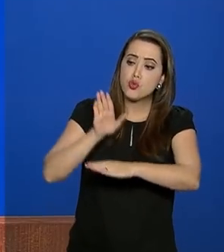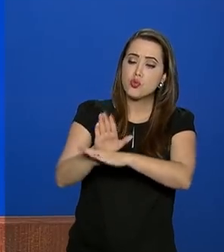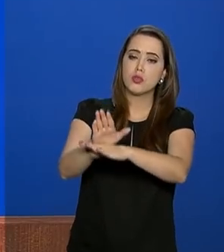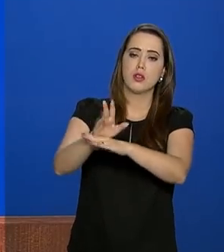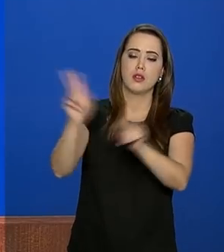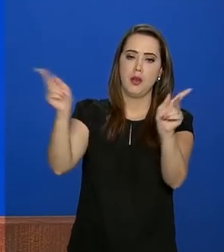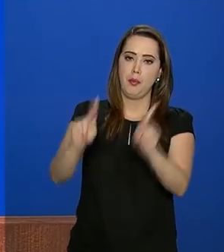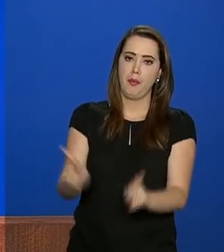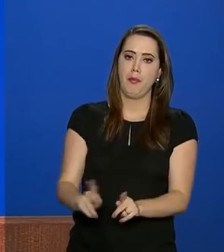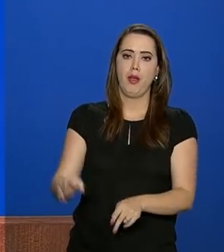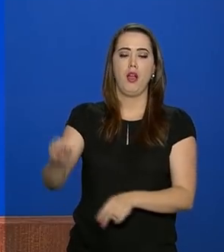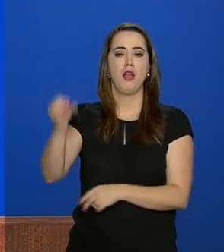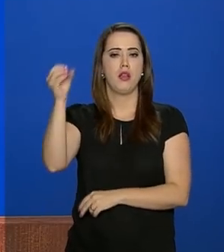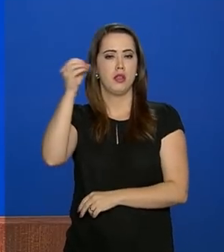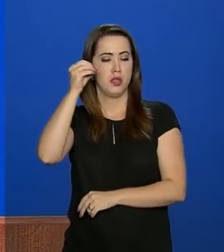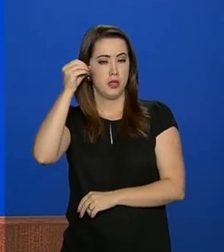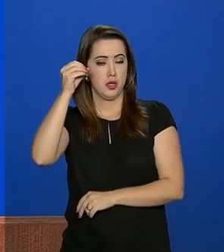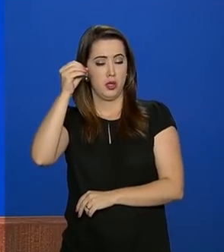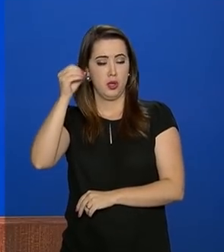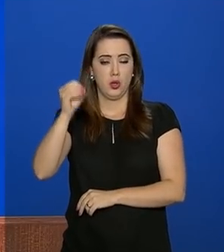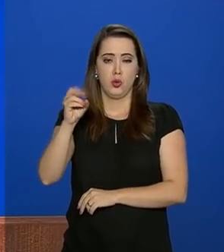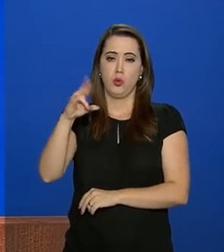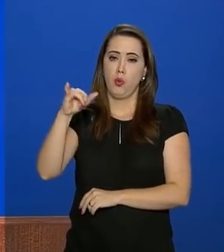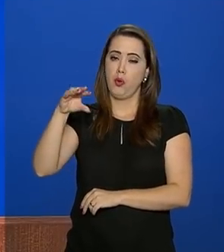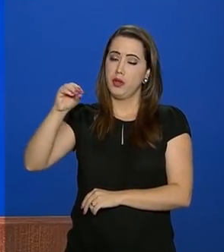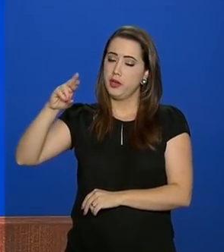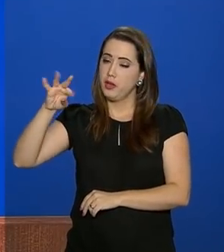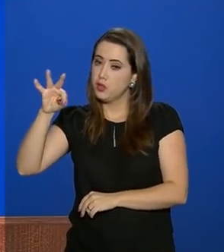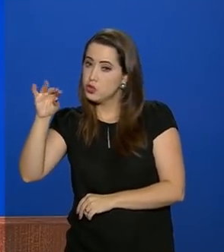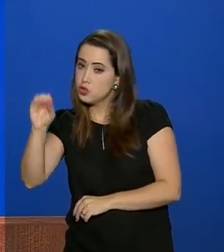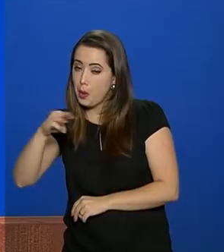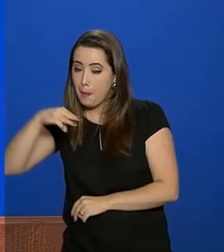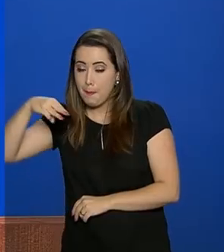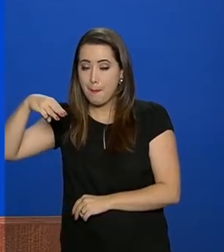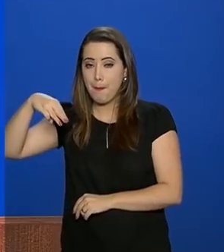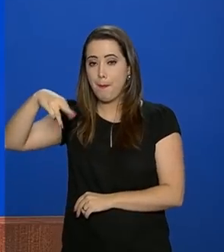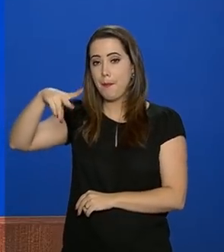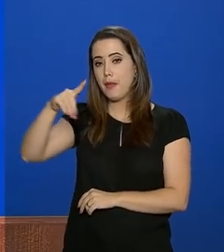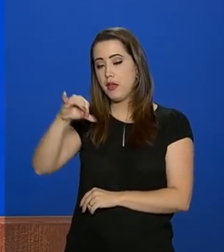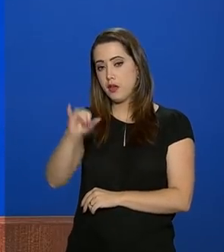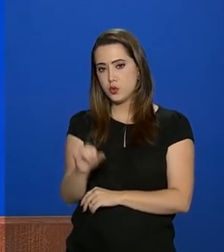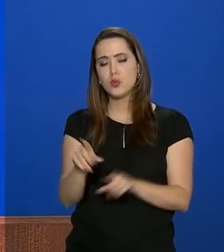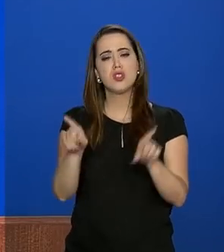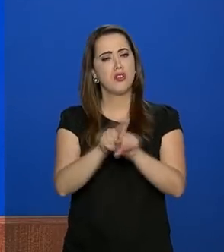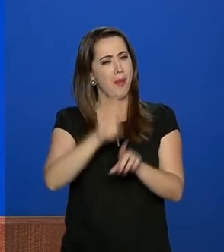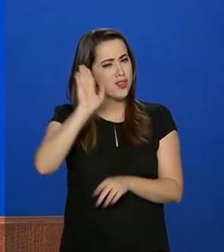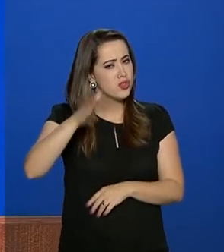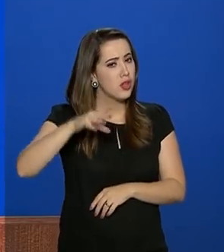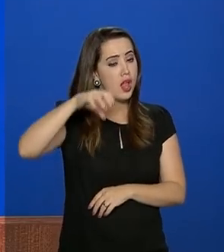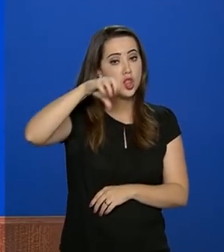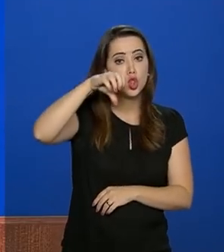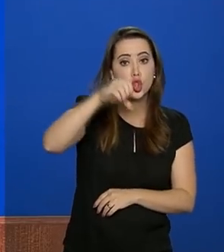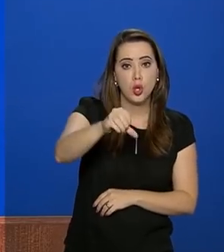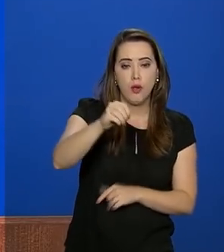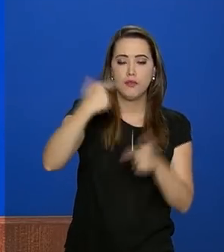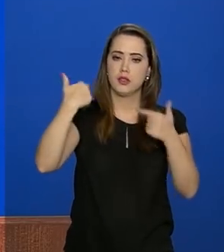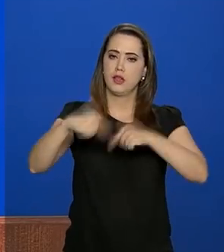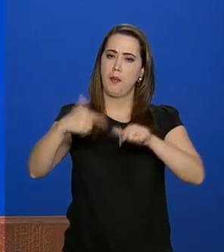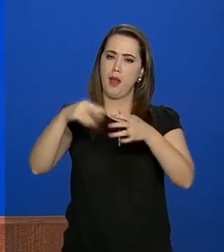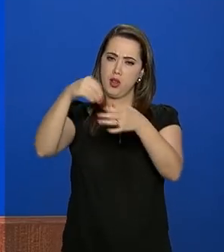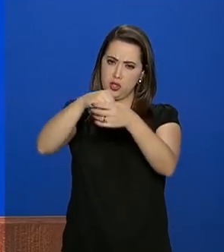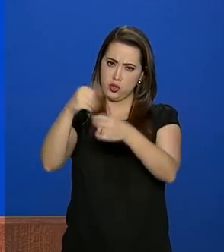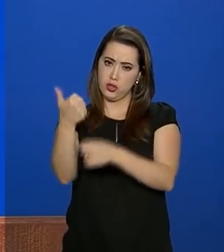no Oriente Médio. Participamos ainda de nove das 14 missões conduzidas pelo Departamento de